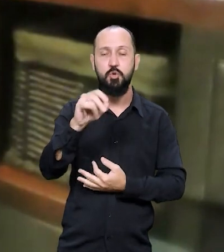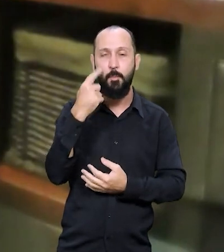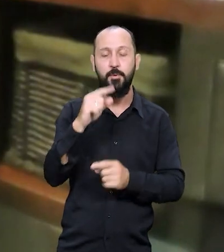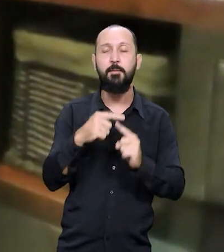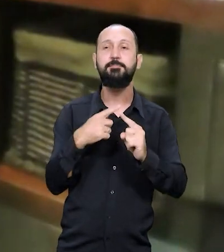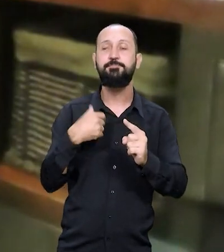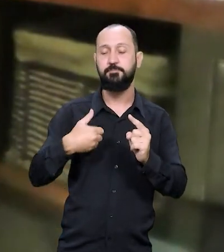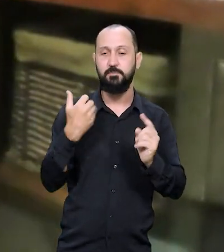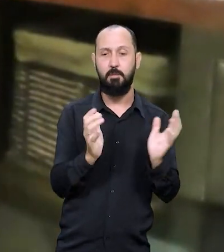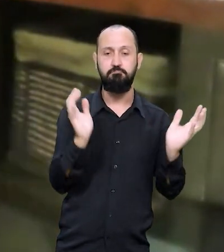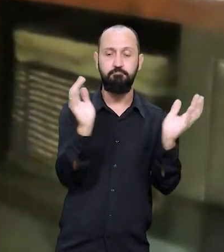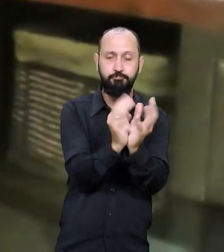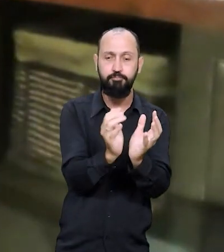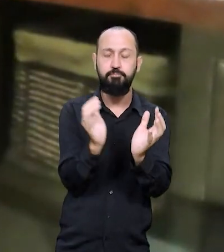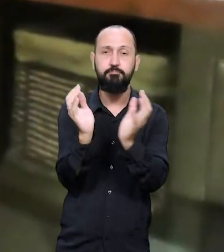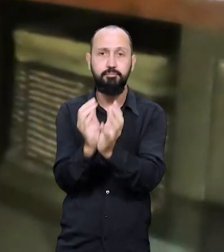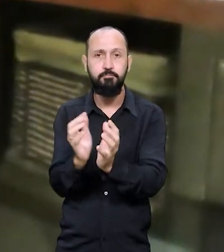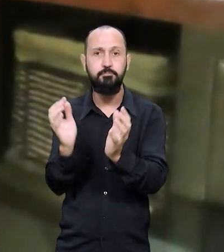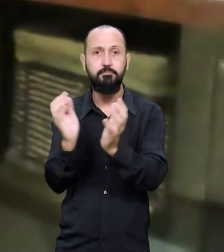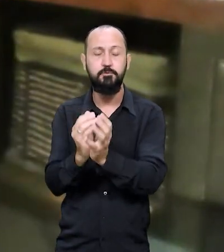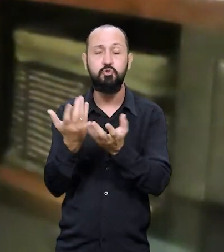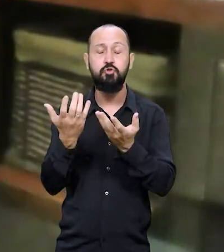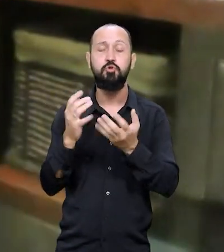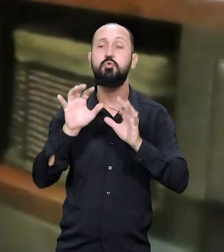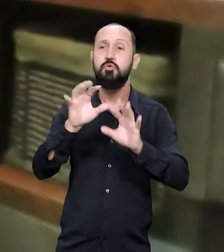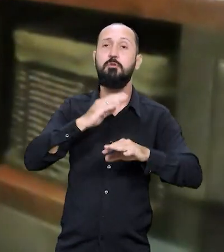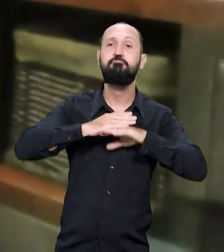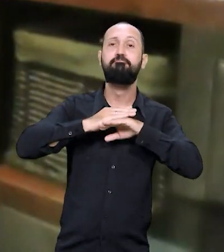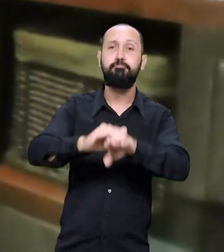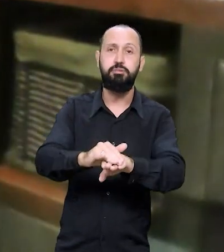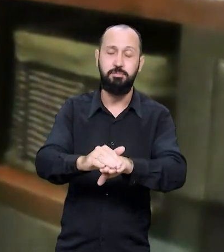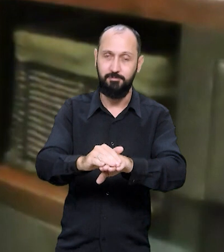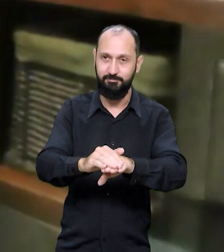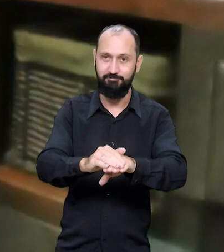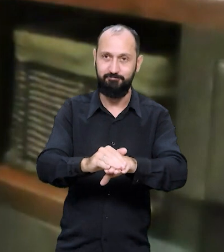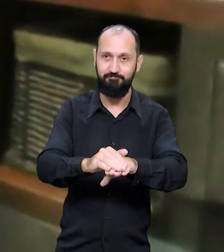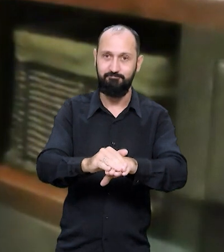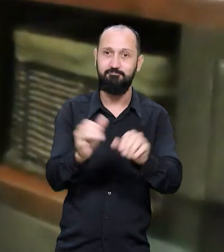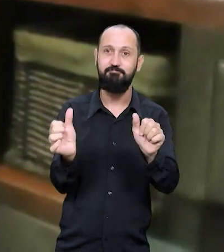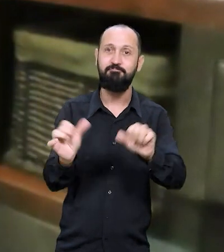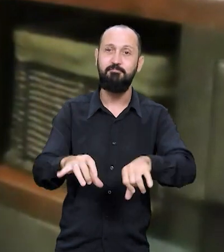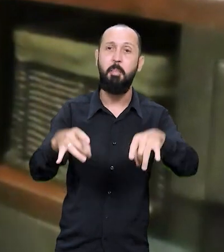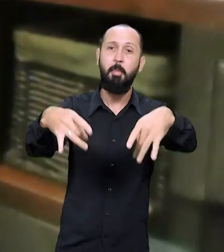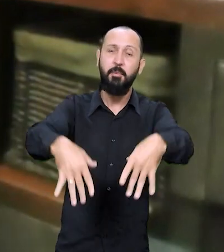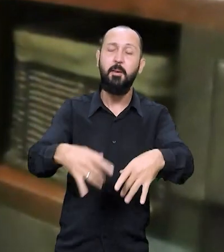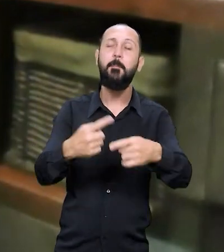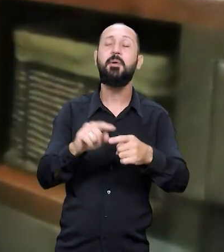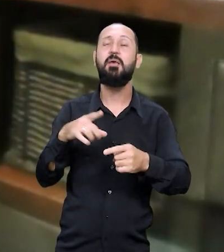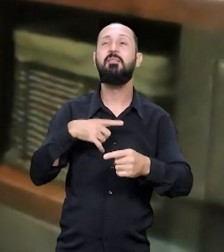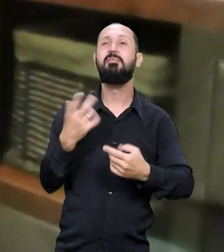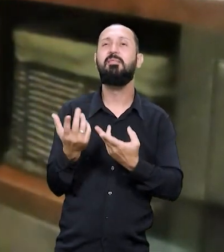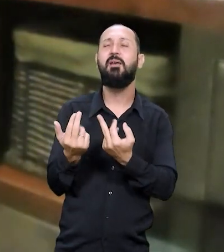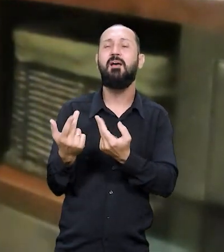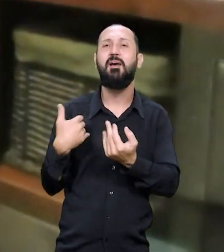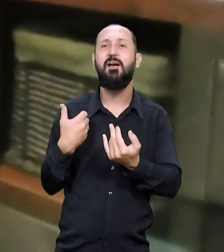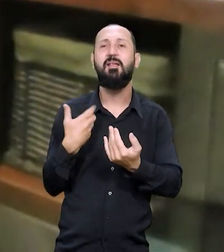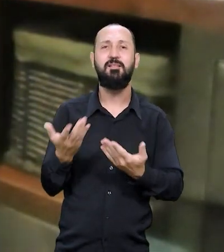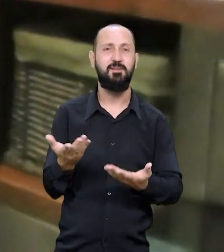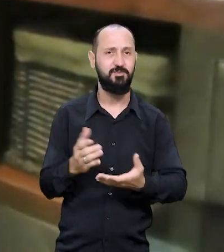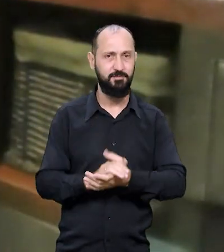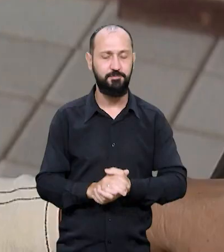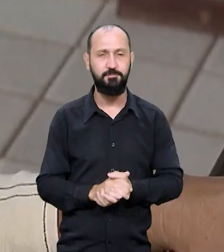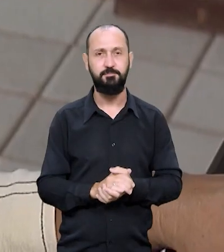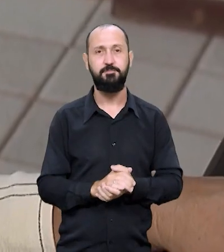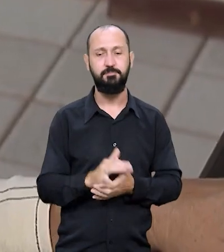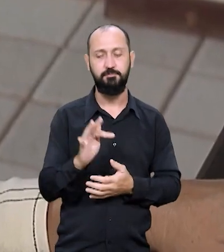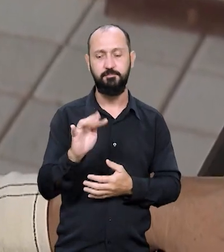a gente está classificando de uma forma pejorativa alguém pelo simples fato de ter aquela determinada